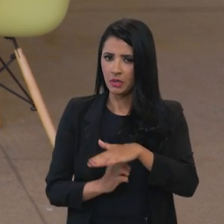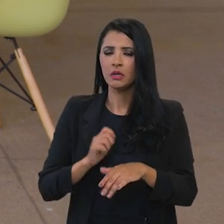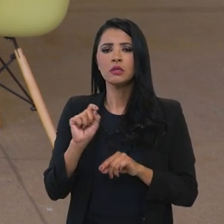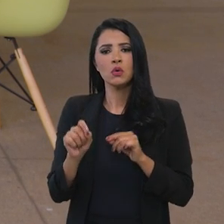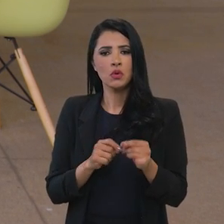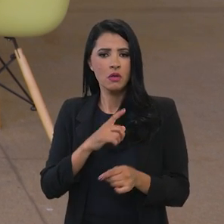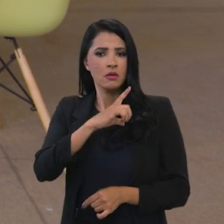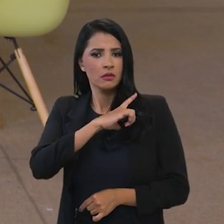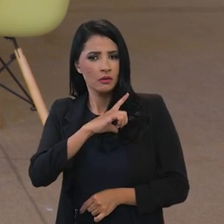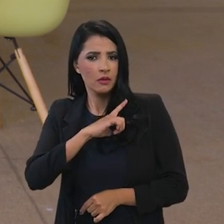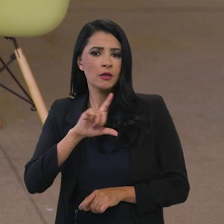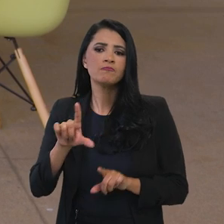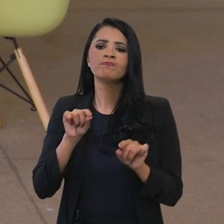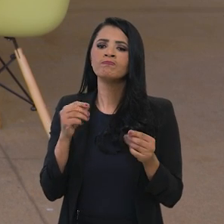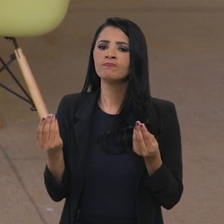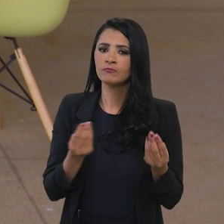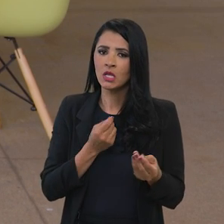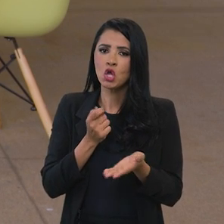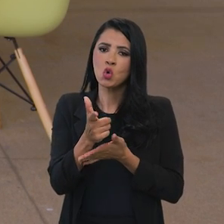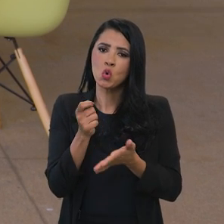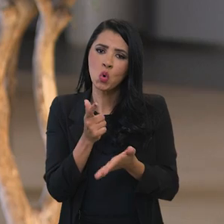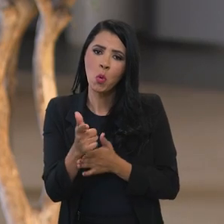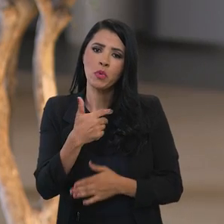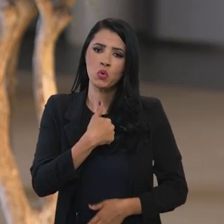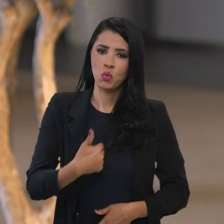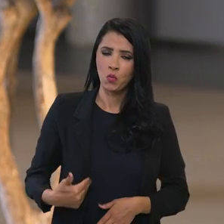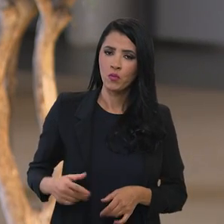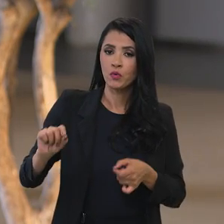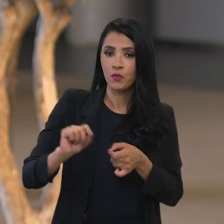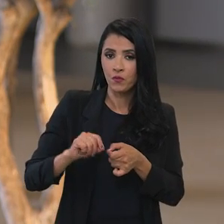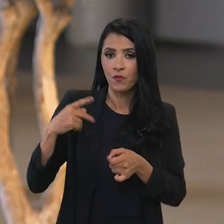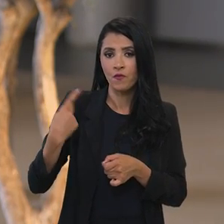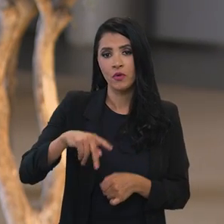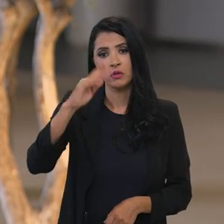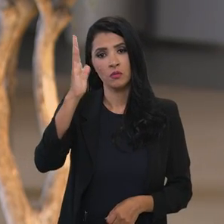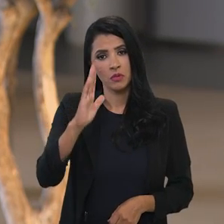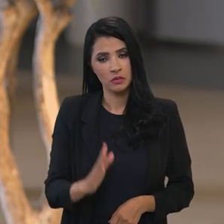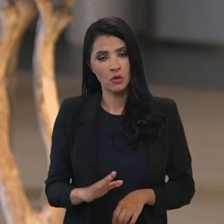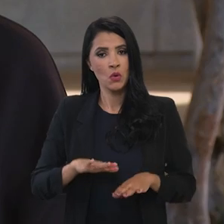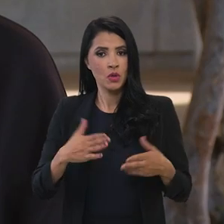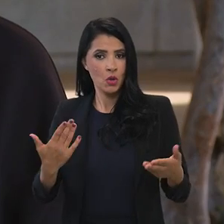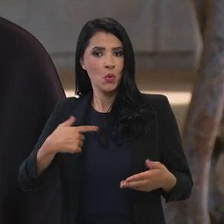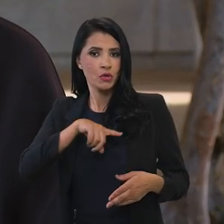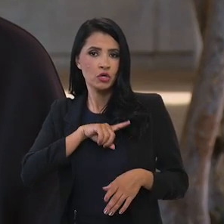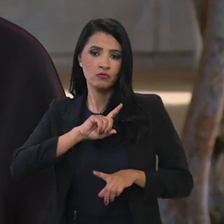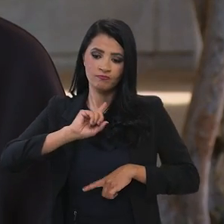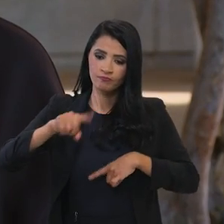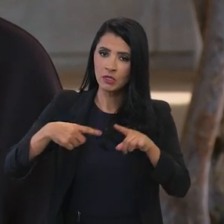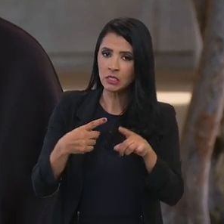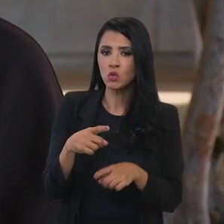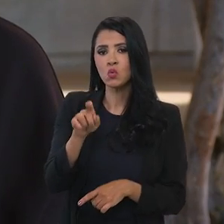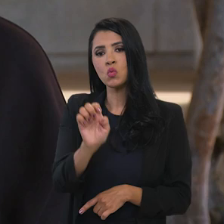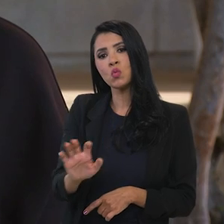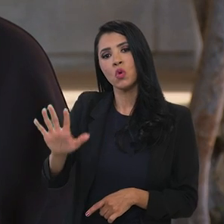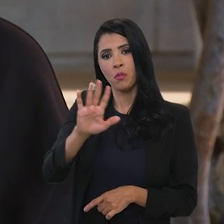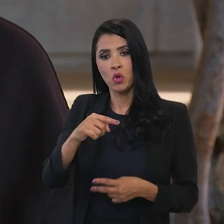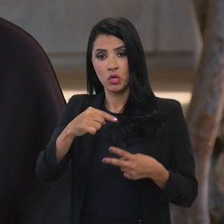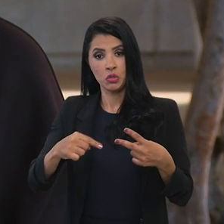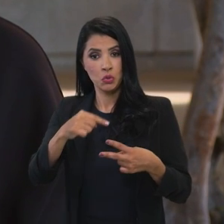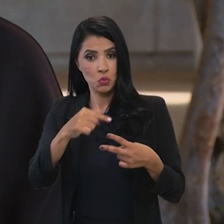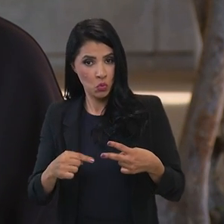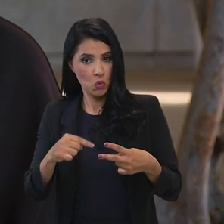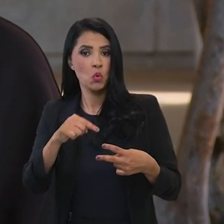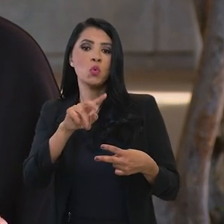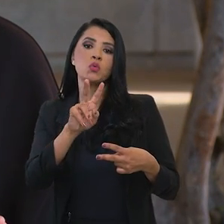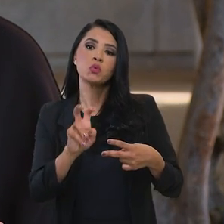pequeno porte digamos terem preferências nas compras governamentais realizadas pelo Brasil então nós estamos avançando com os europeus nessas